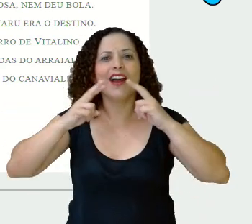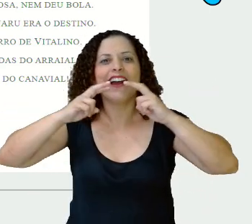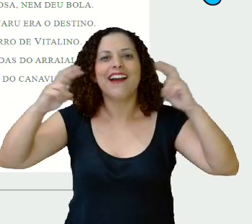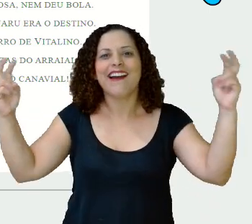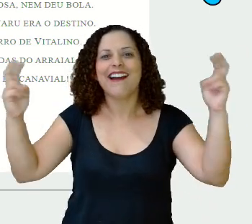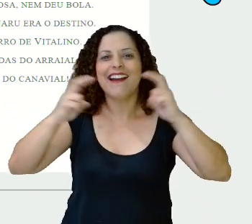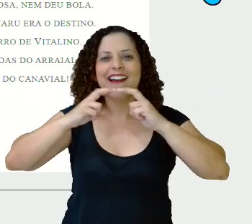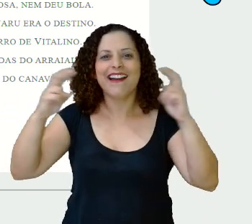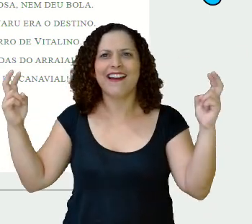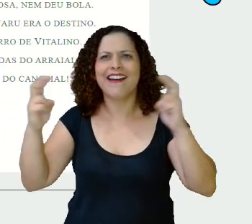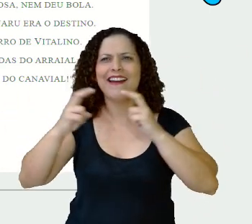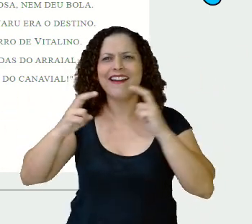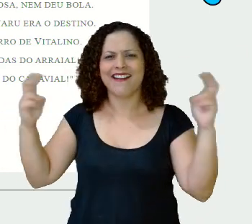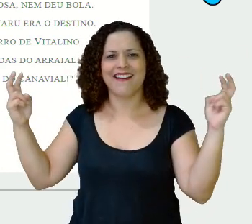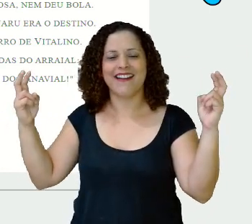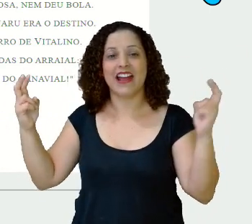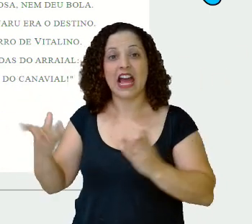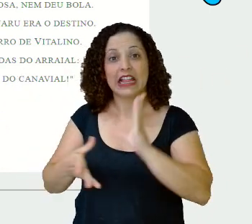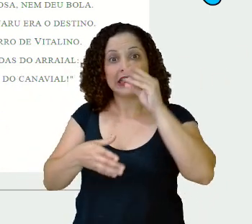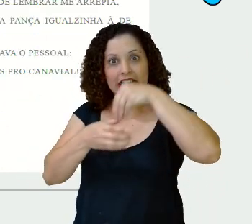carnaval